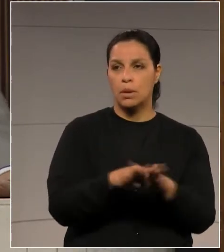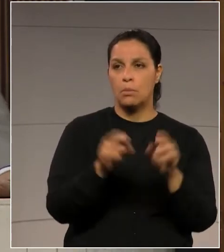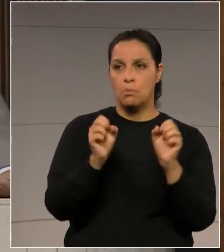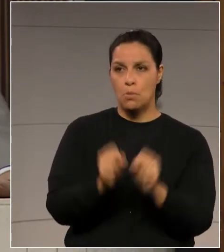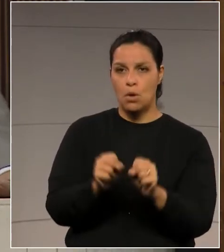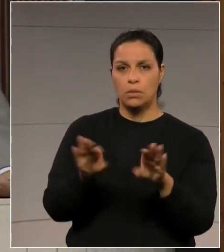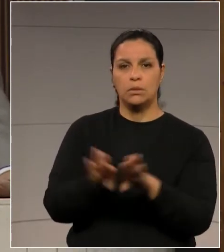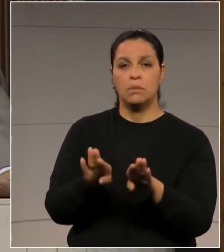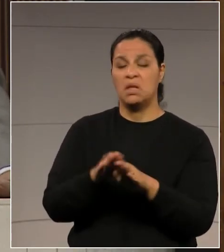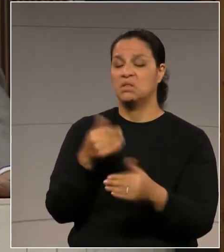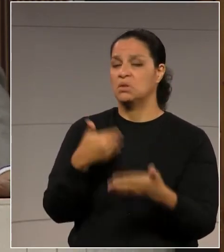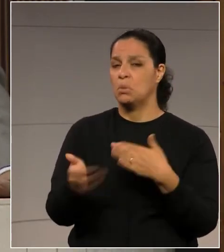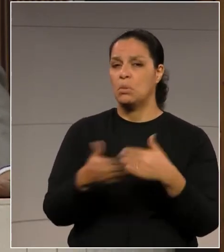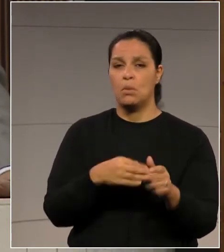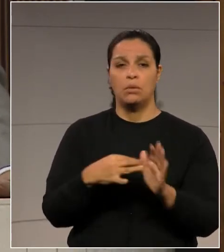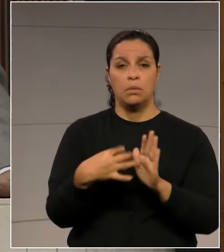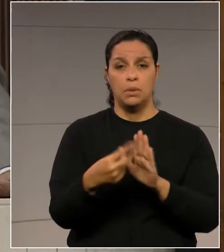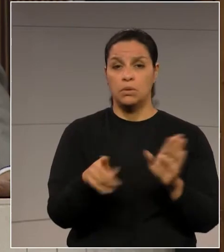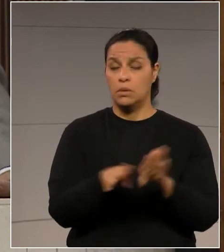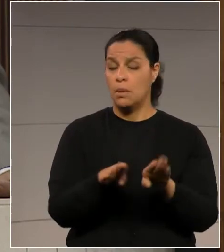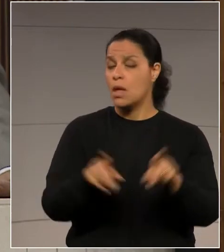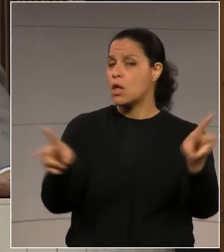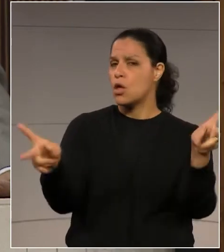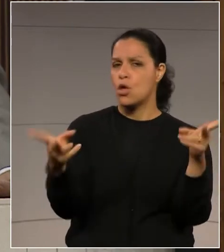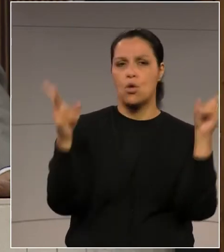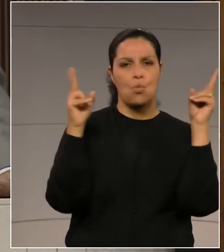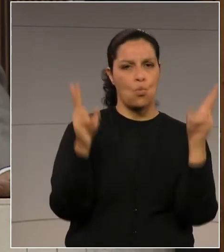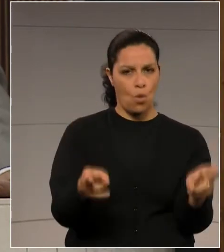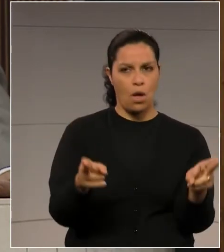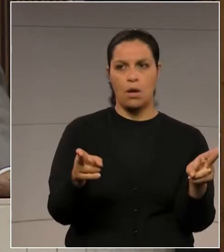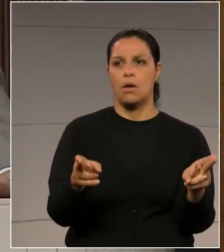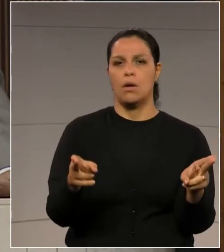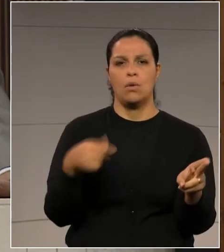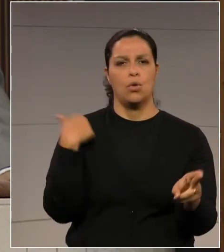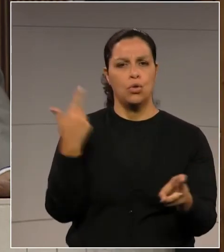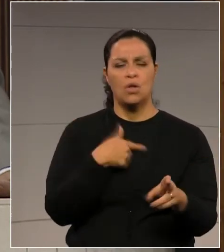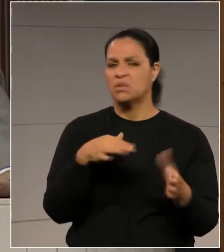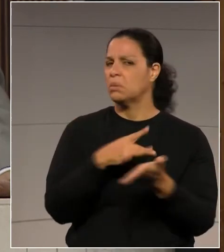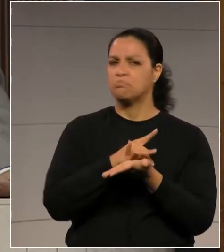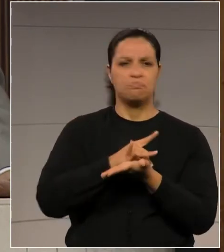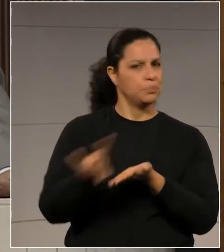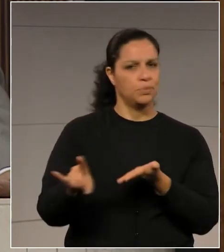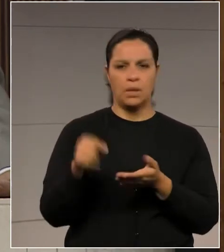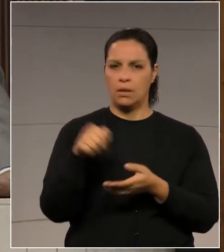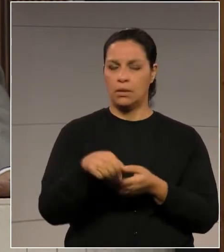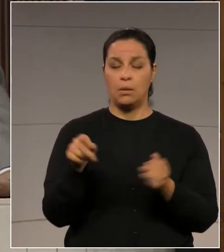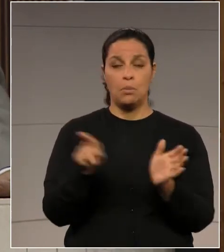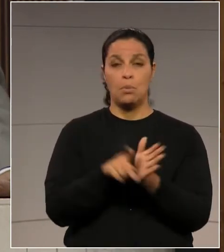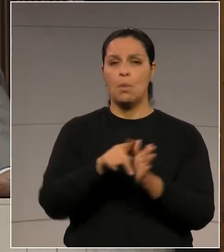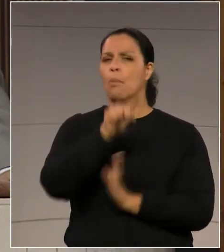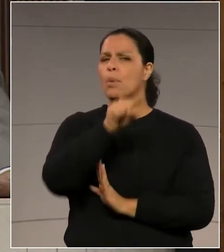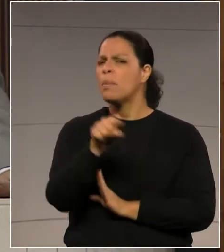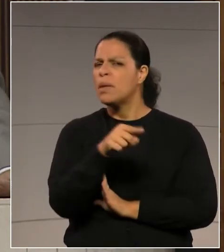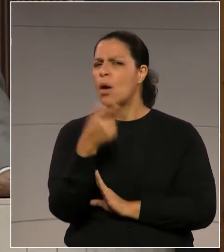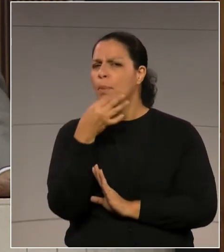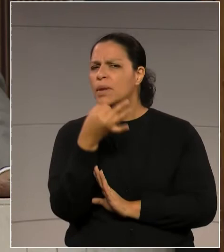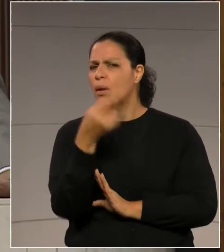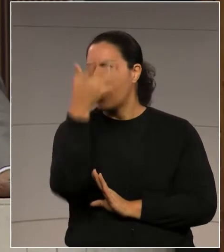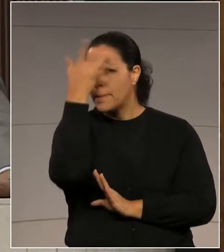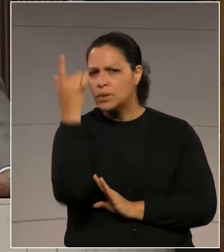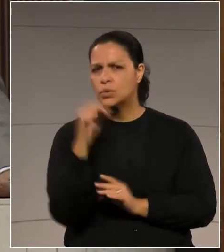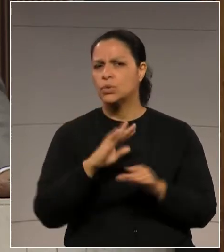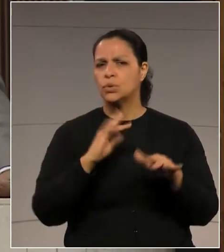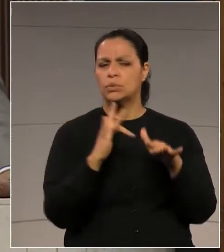outra seara e seria igualmente repudiável a censura, ainda mais